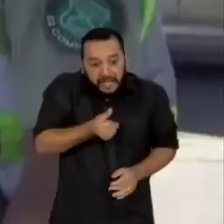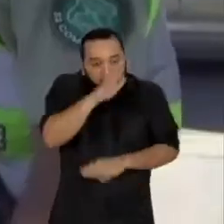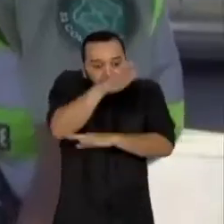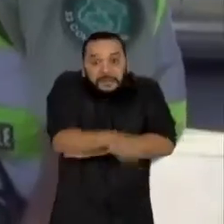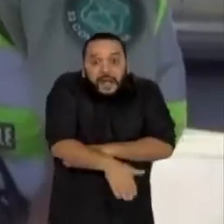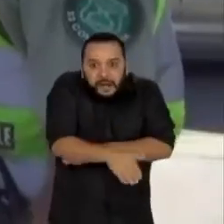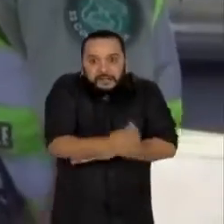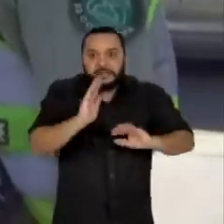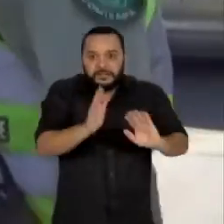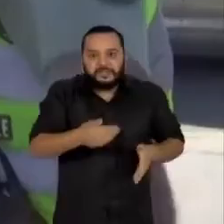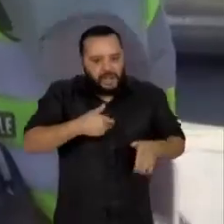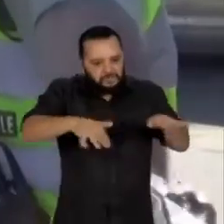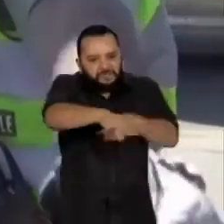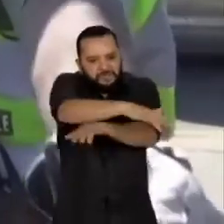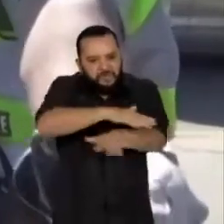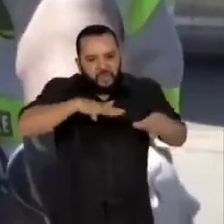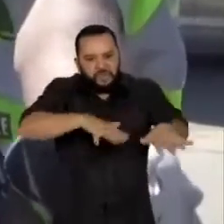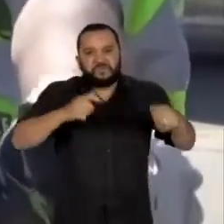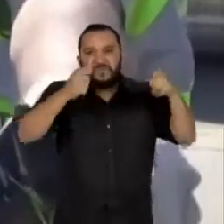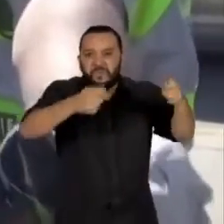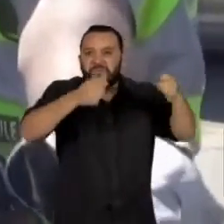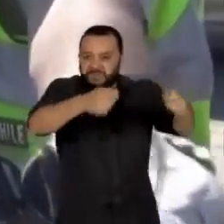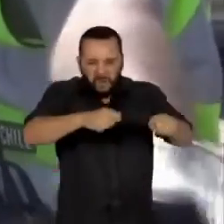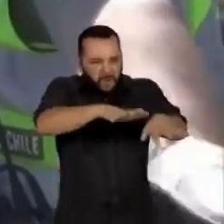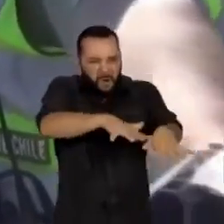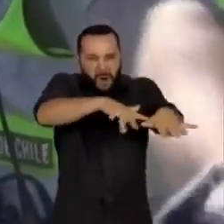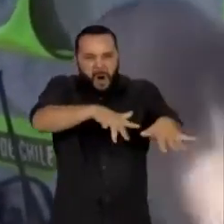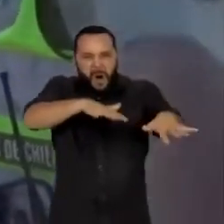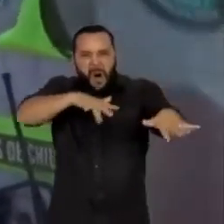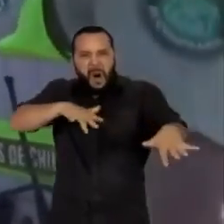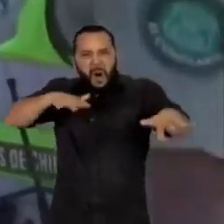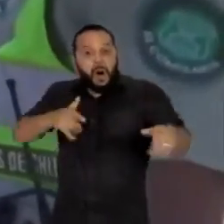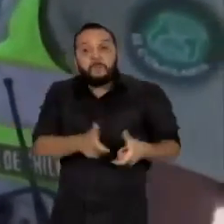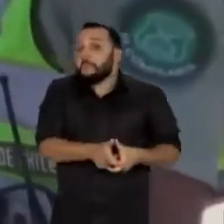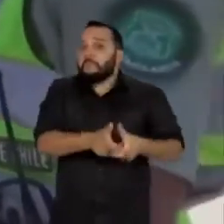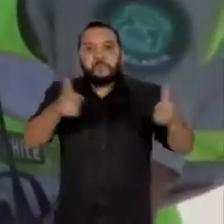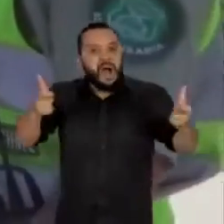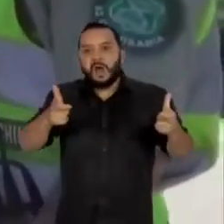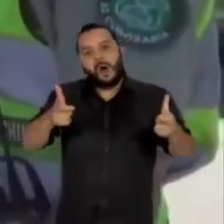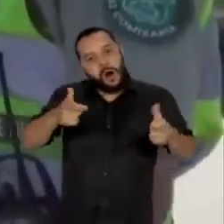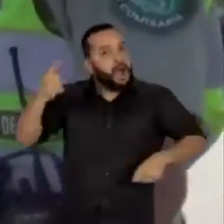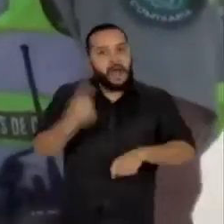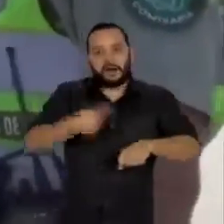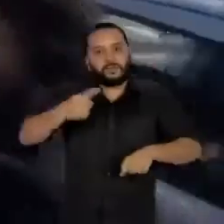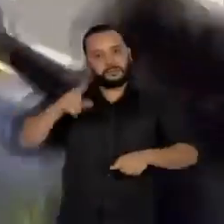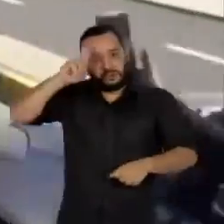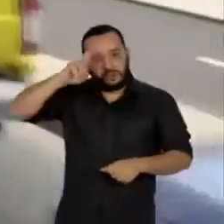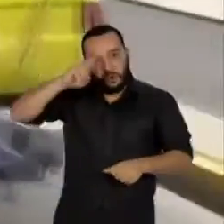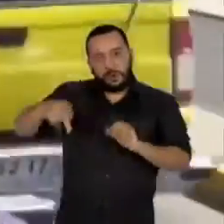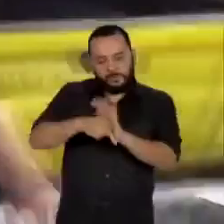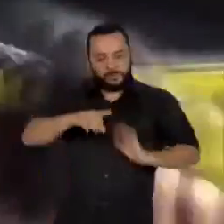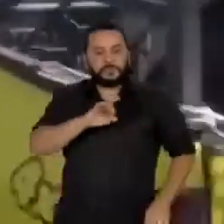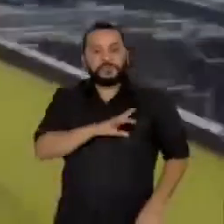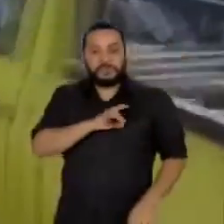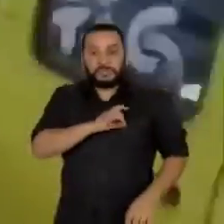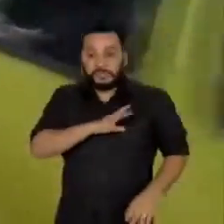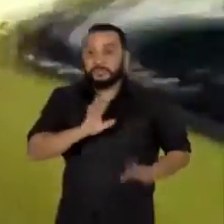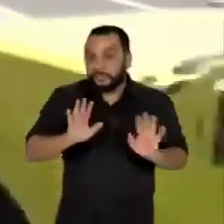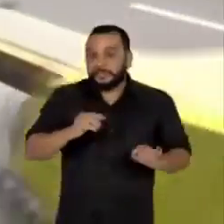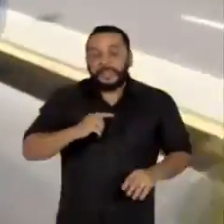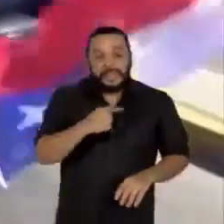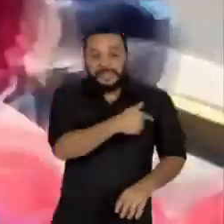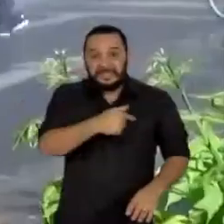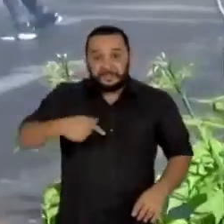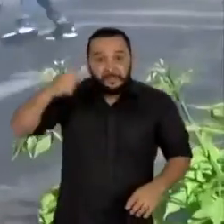tarde, e esperam repetir a maior manifestação em décadas na história do Chile, na semana passada, quando 1